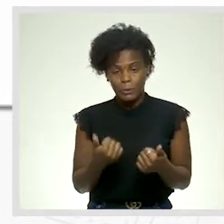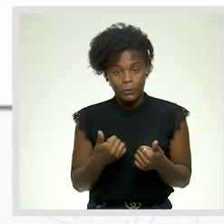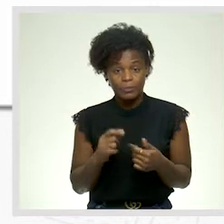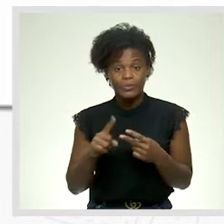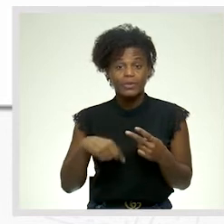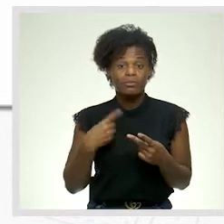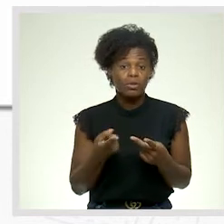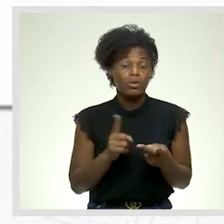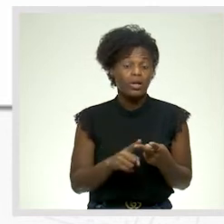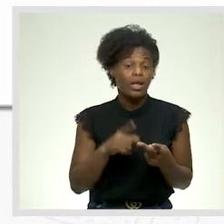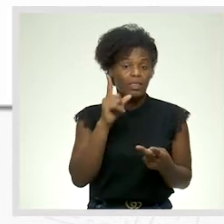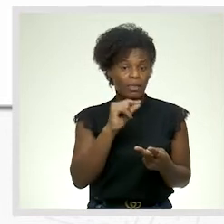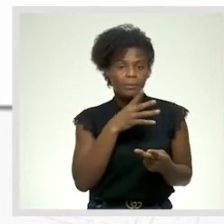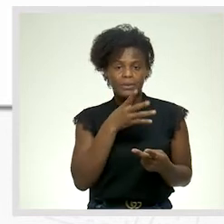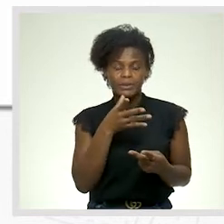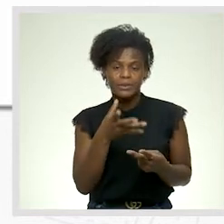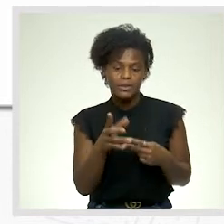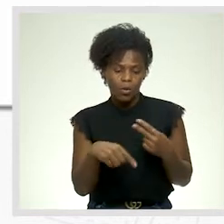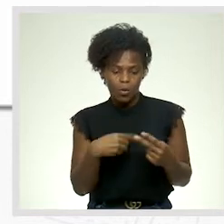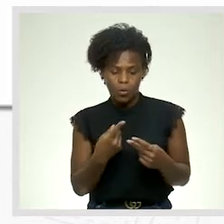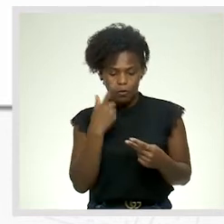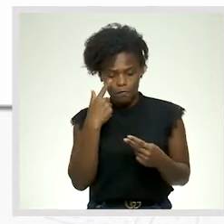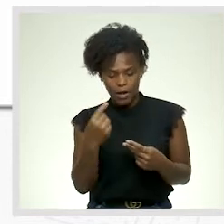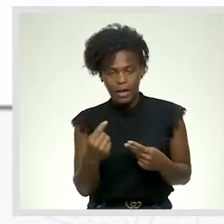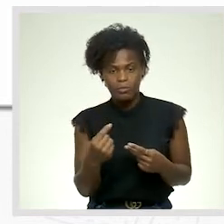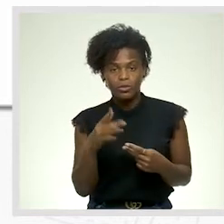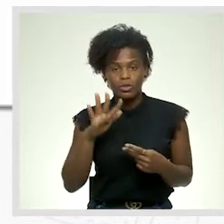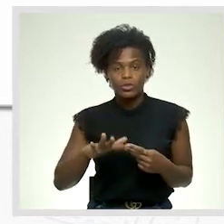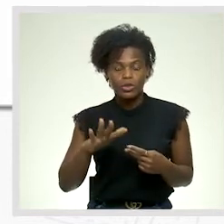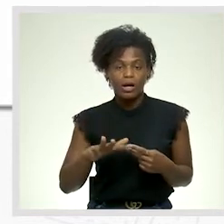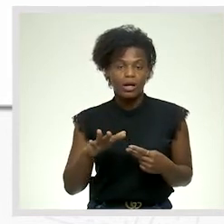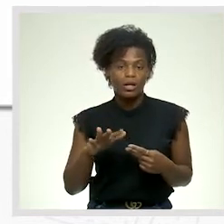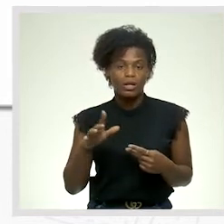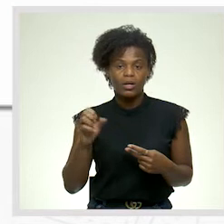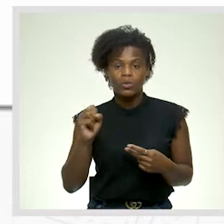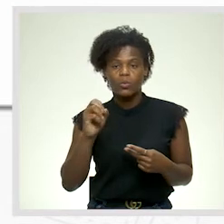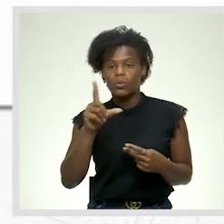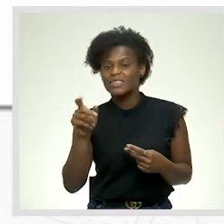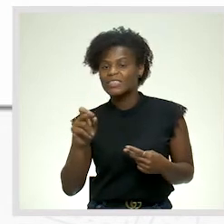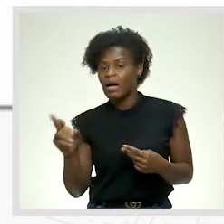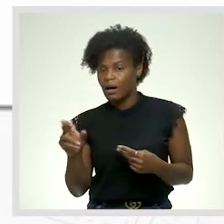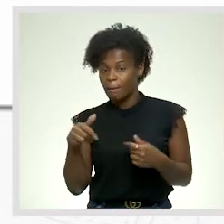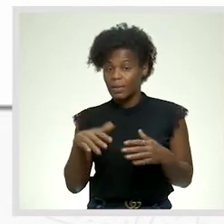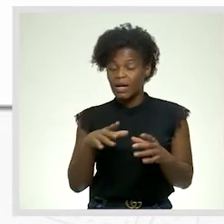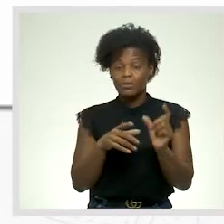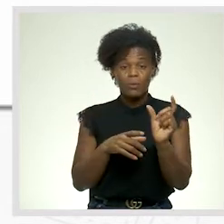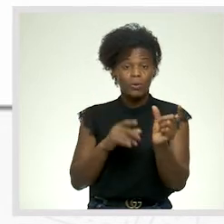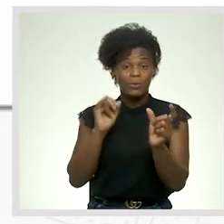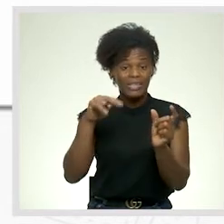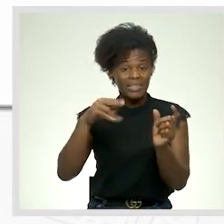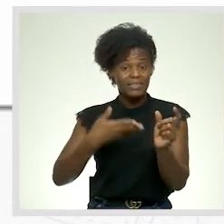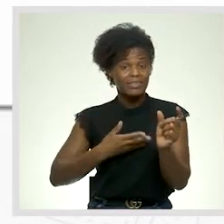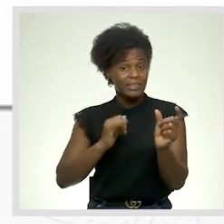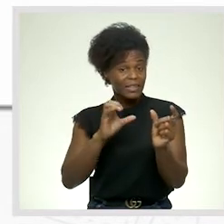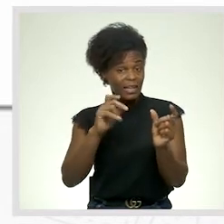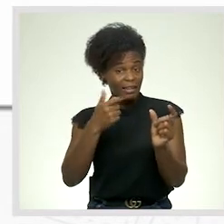depois, ele também se recorre aos verbos estar e gozar, mas isto, portanto, no modo indicativo e